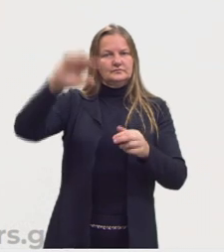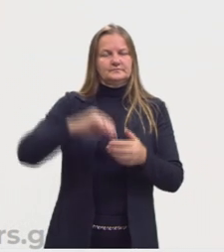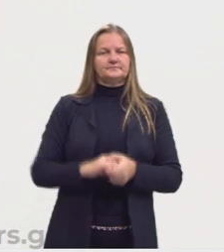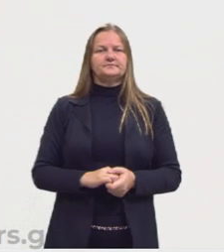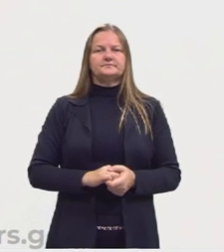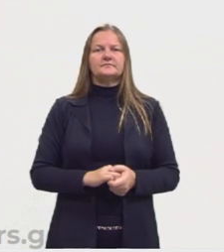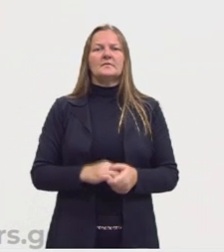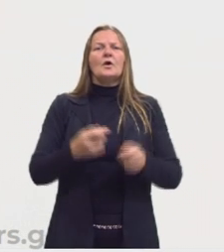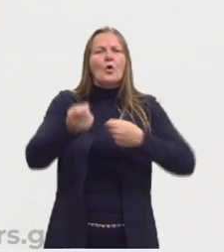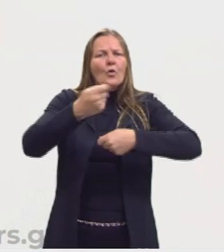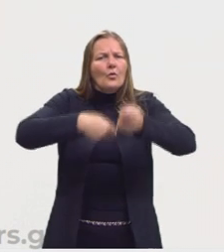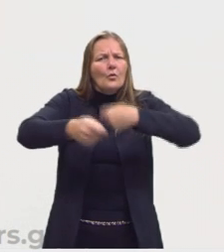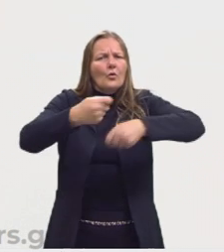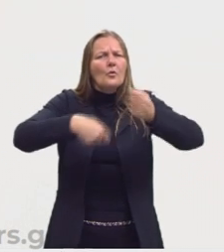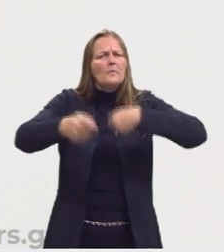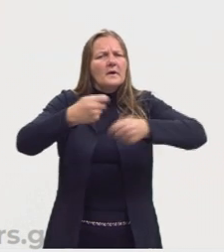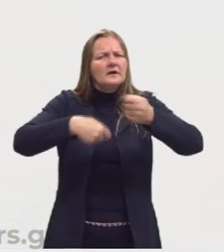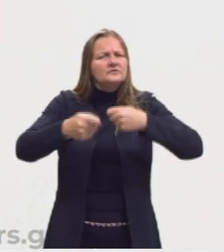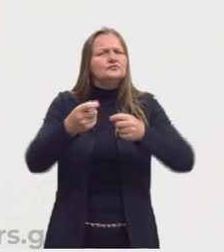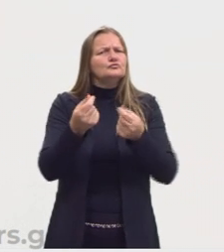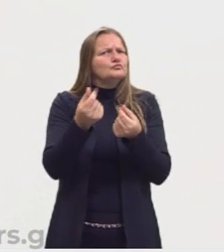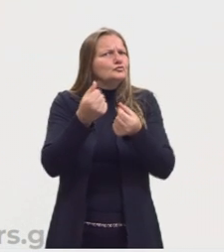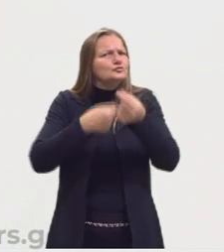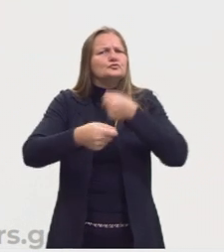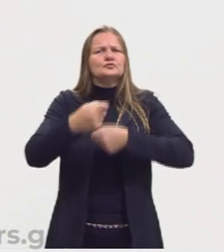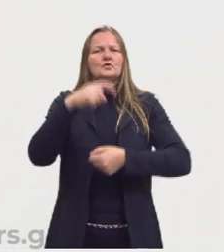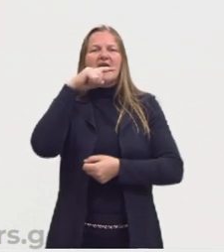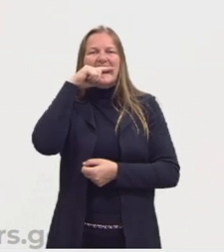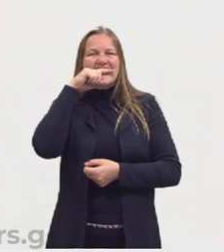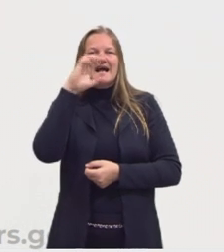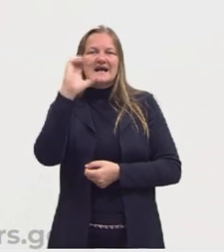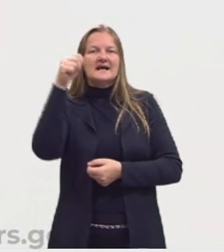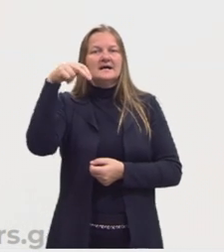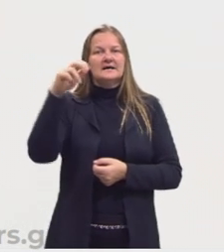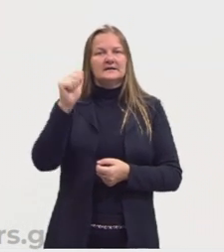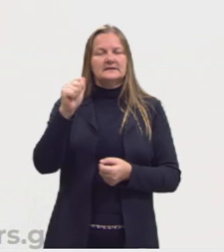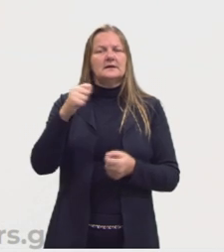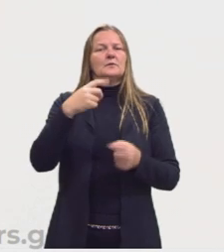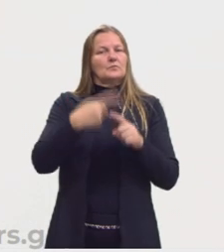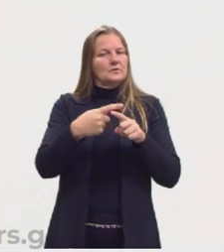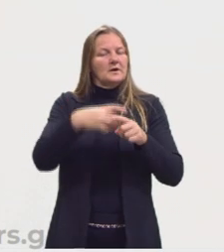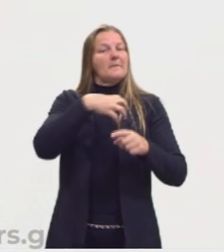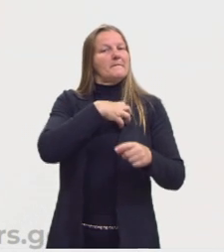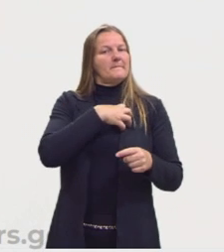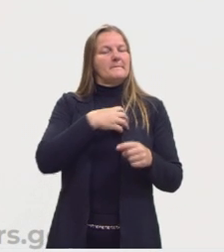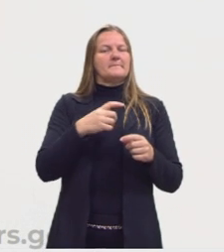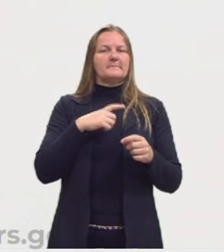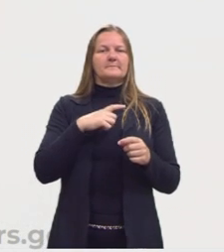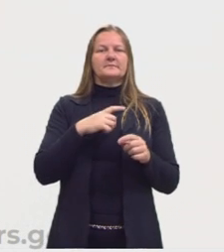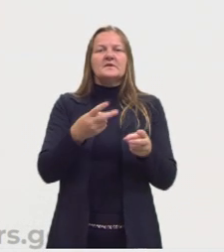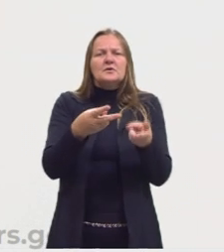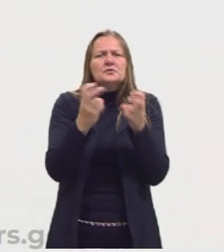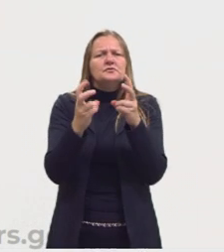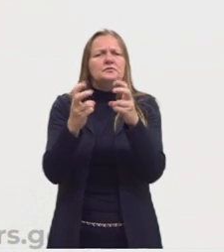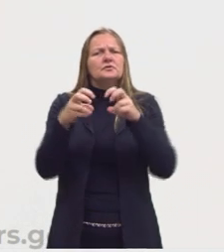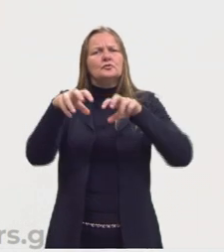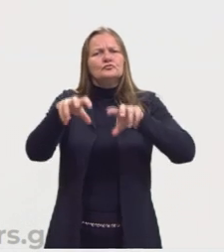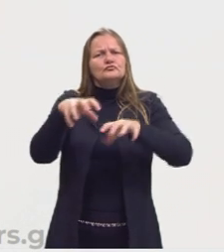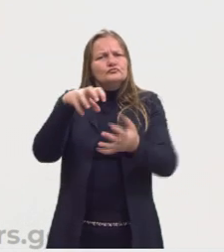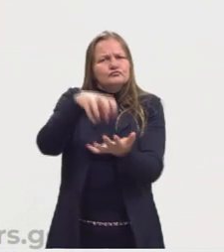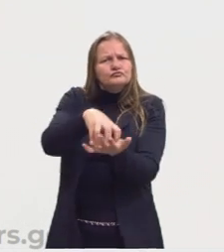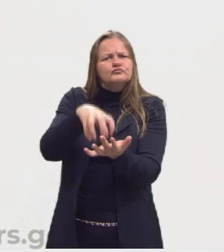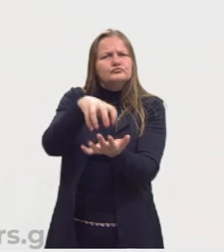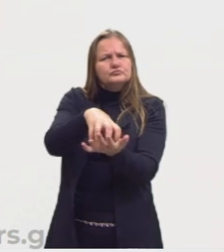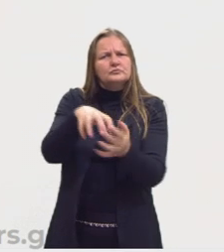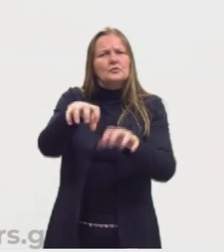Grande comércio da cana-de-açúcar. Até isso fecha direitinho ali com a Bahia, que era onde ocorria. A exploração da colônia, lembrando que